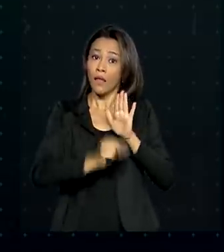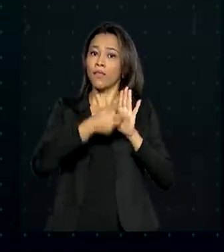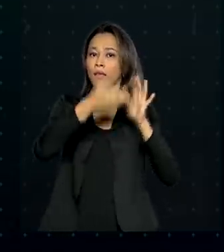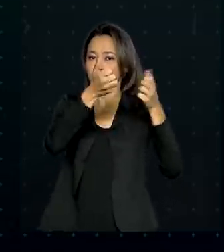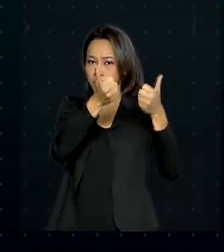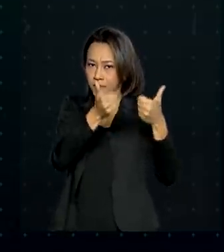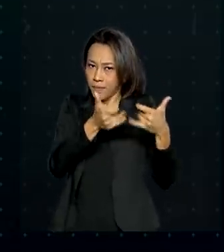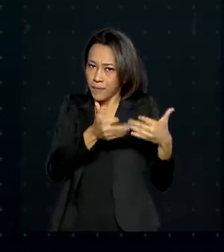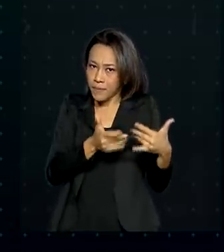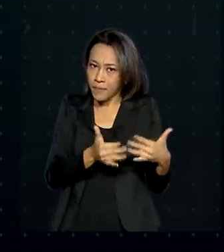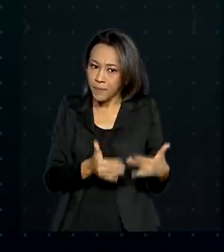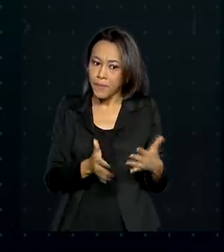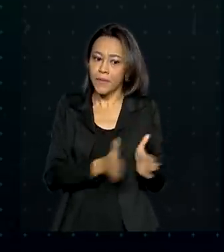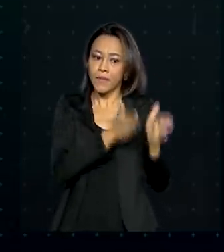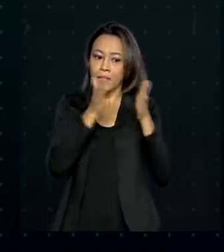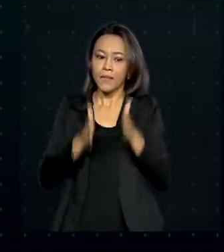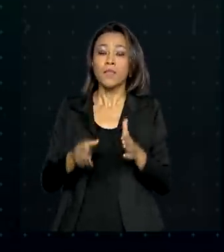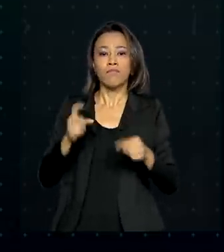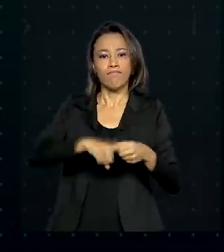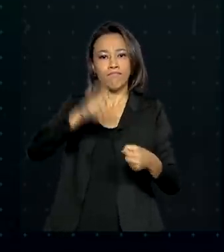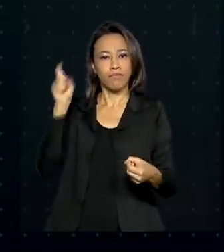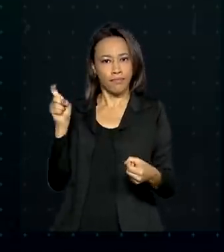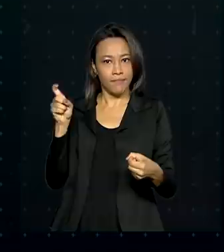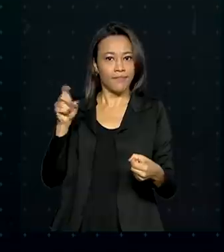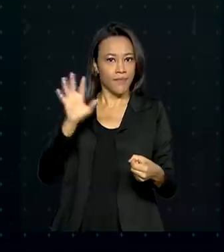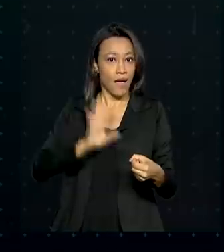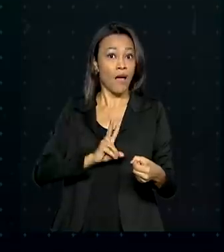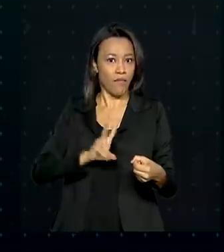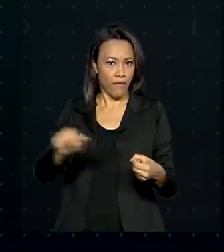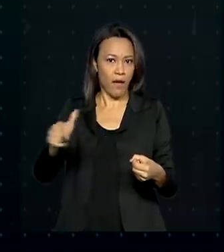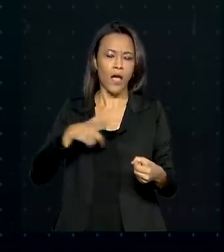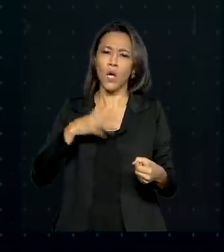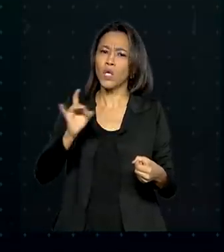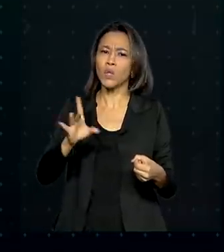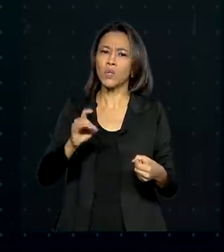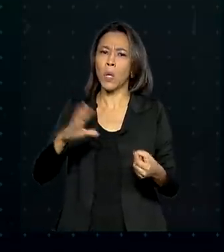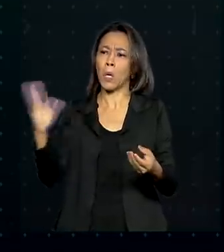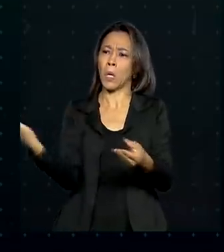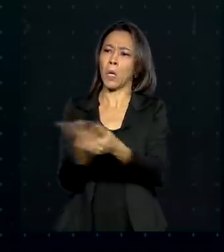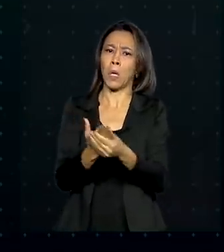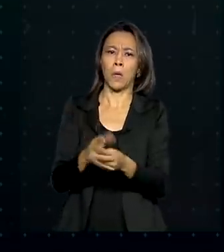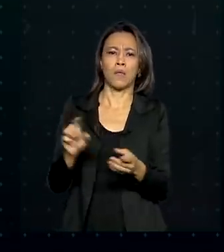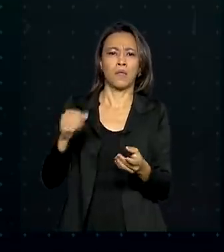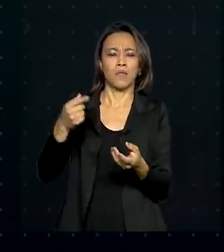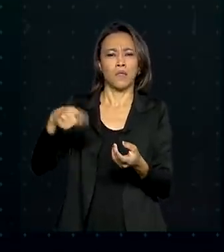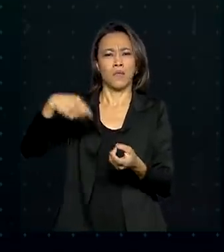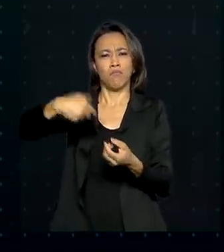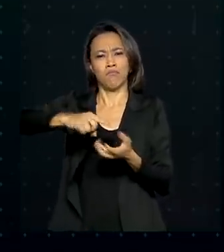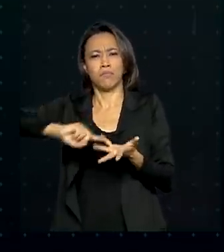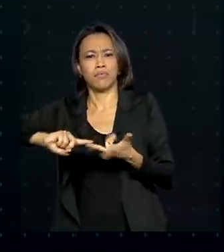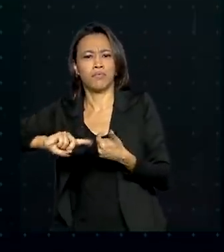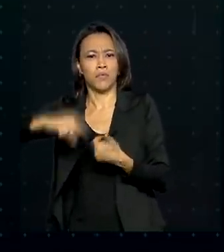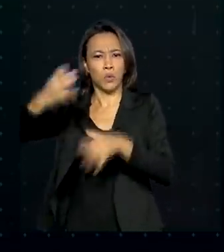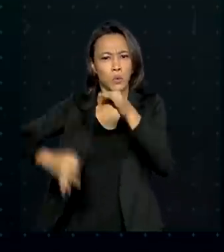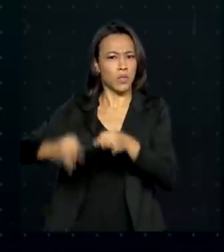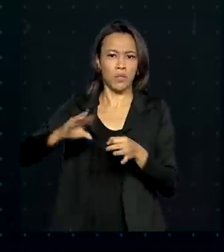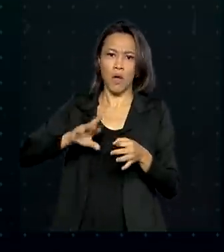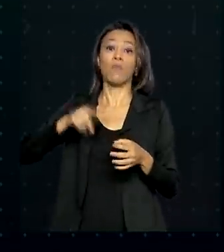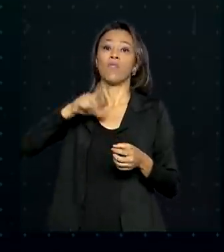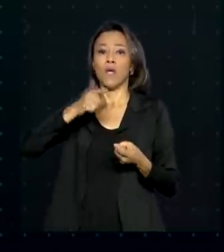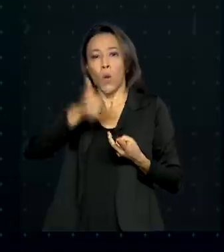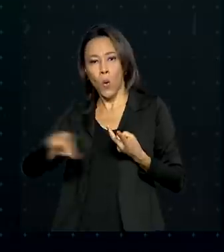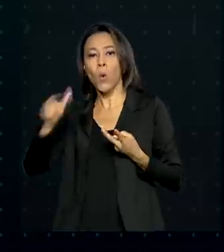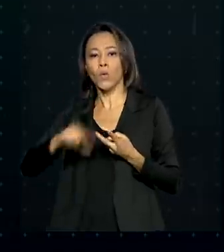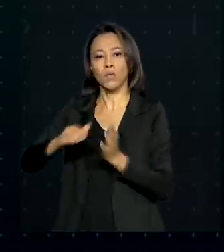A possibilidade de desligamento não será mais restrita à infração disciplinar e à sentença judicial. A sentença